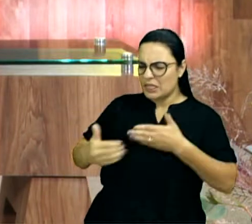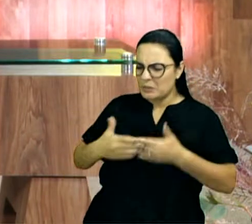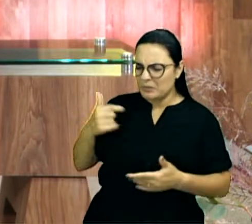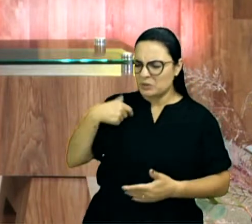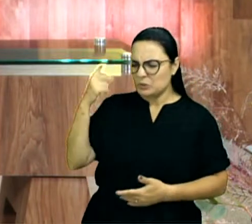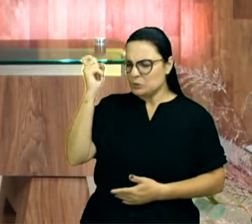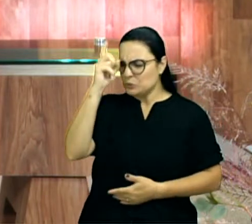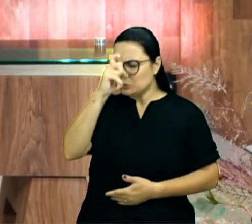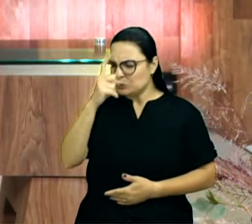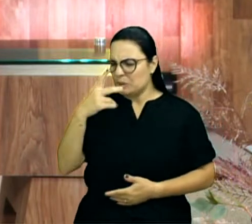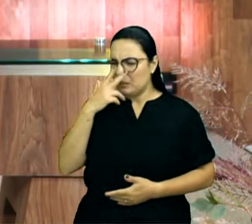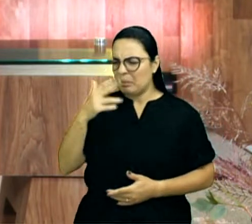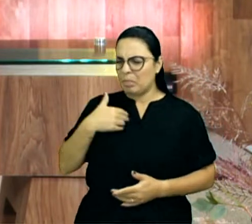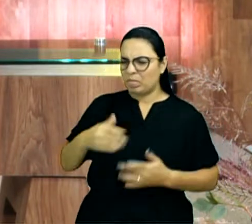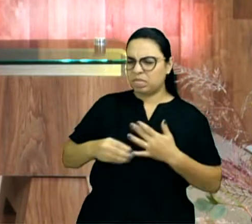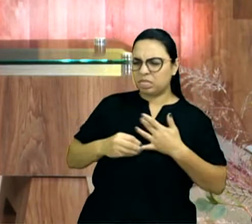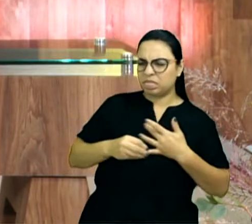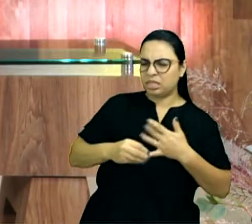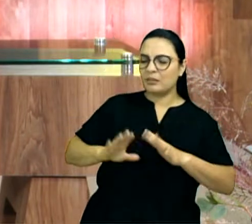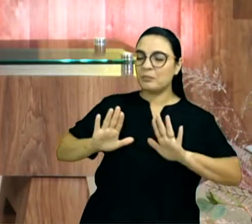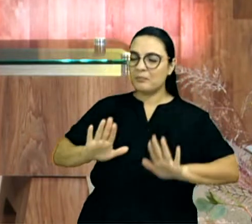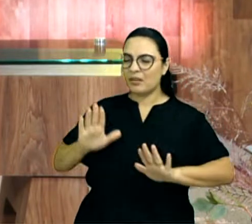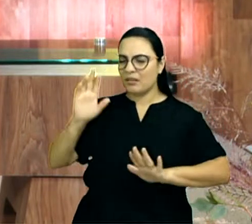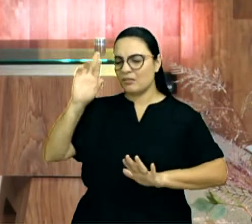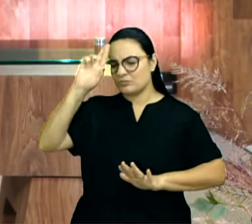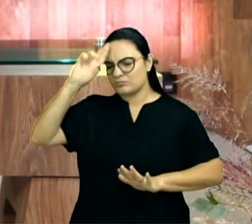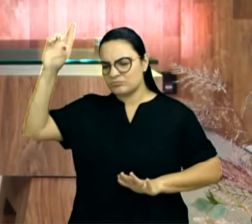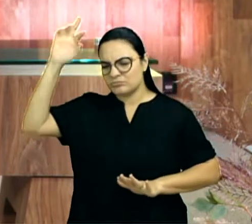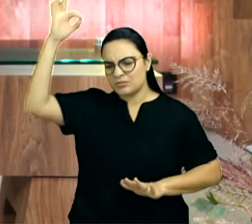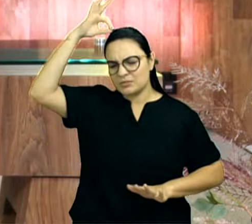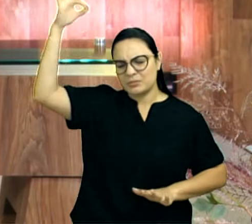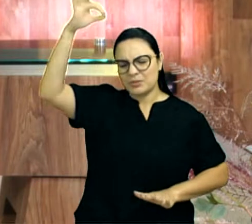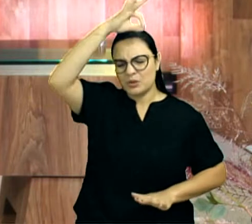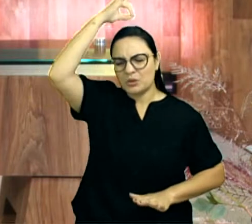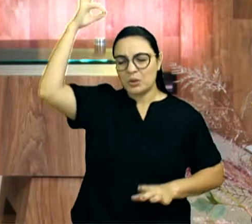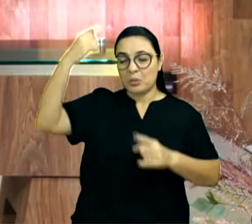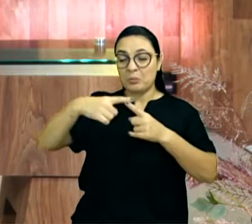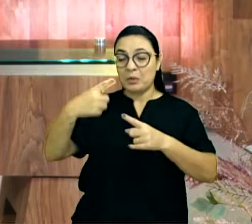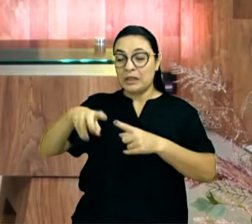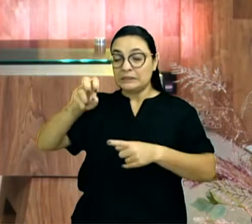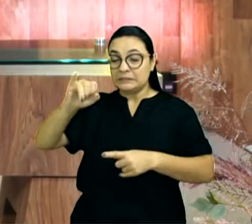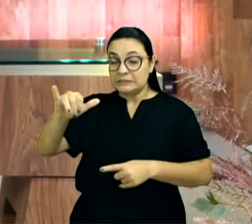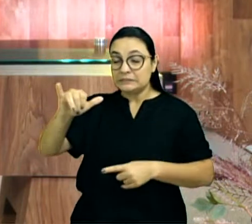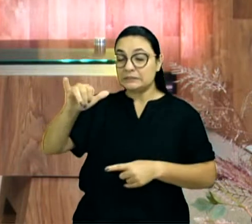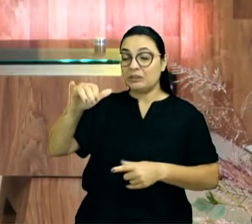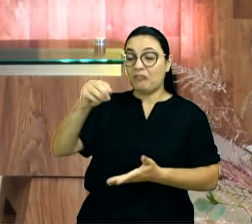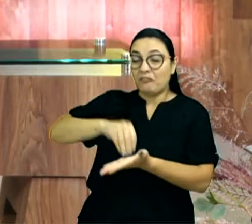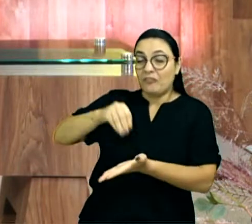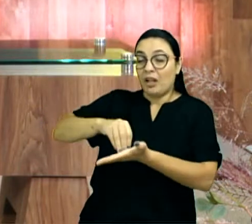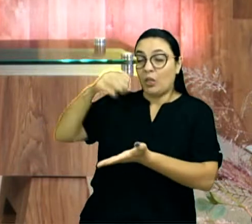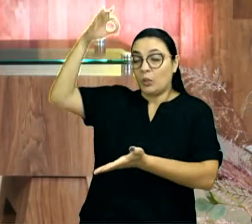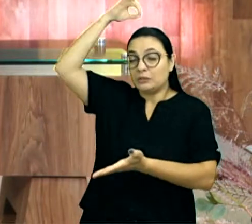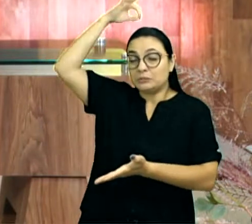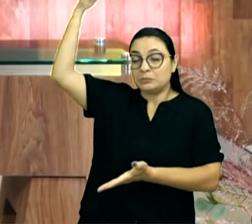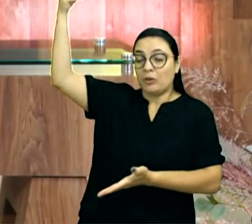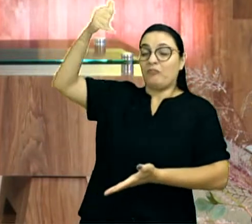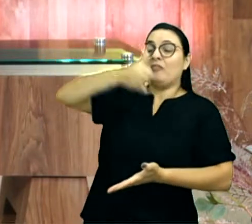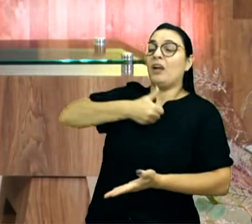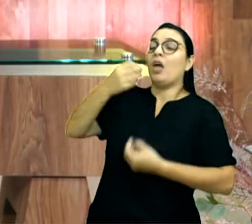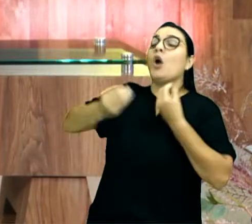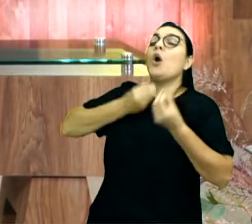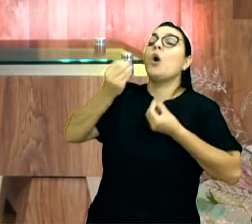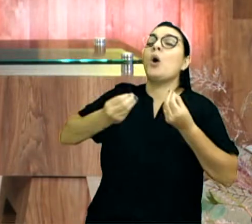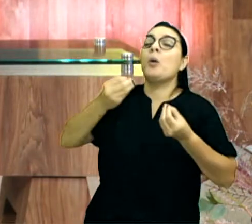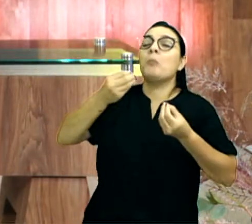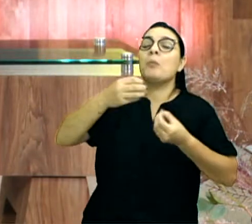da minha pequenez. Portanto, Senhor, se o teu Espírito não falar, não temos outro, Deus. Vai ser um fiasco, mas eu creio